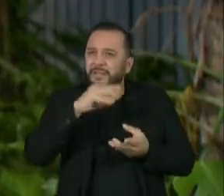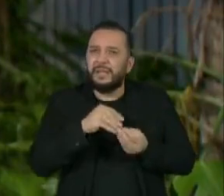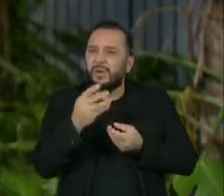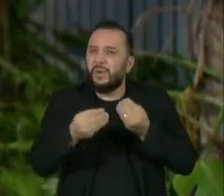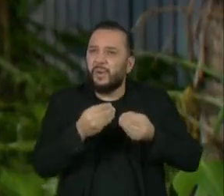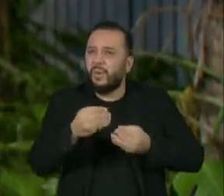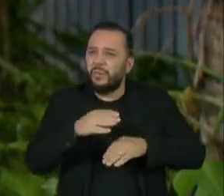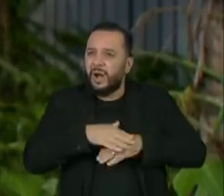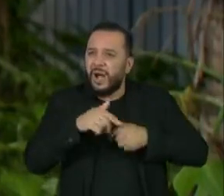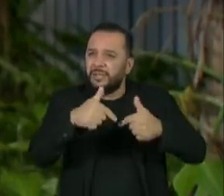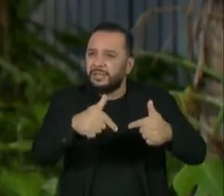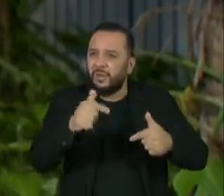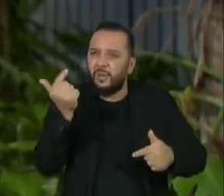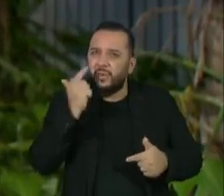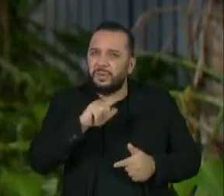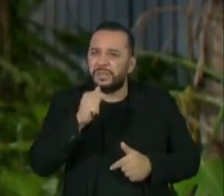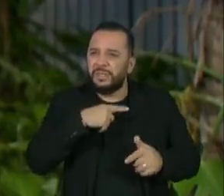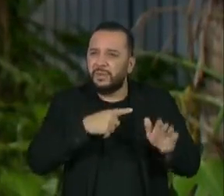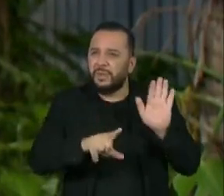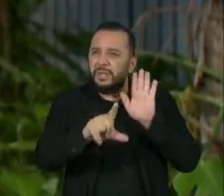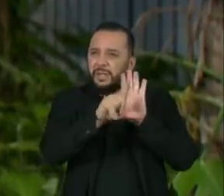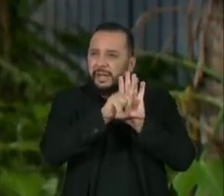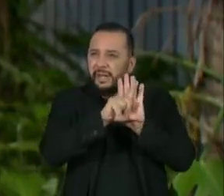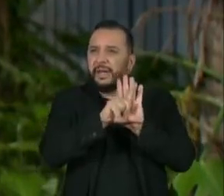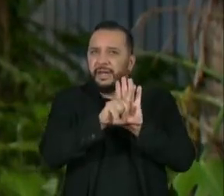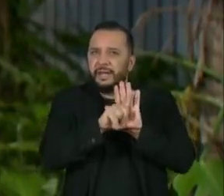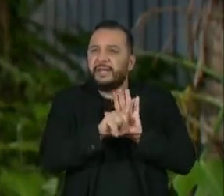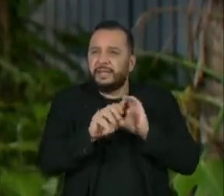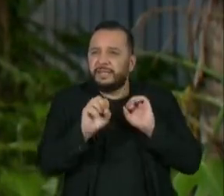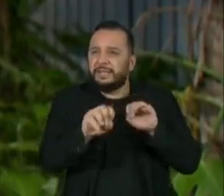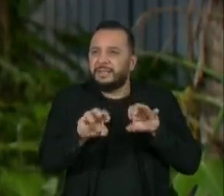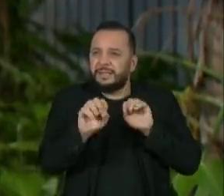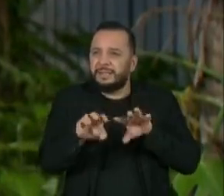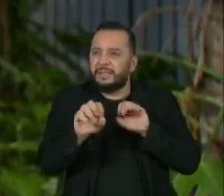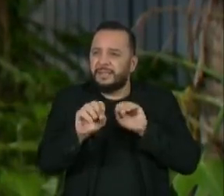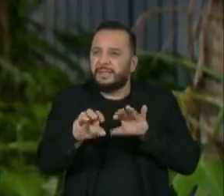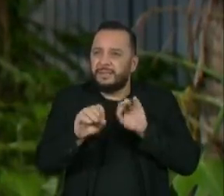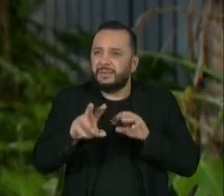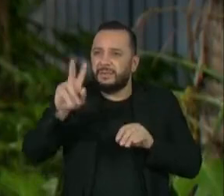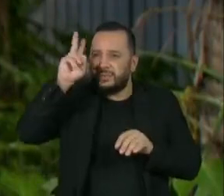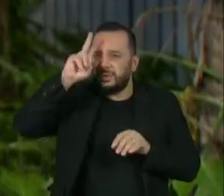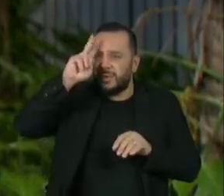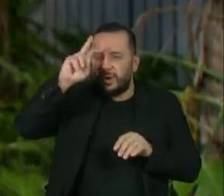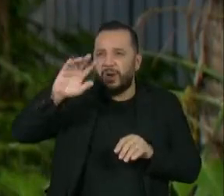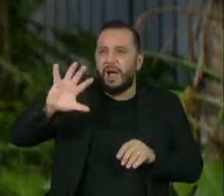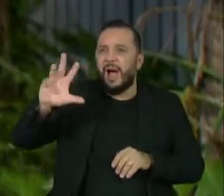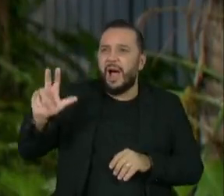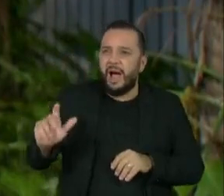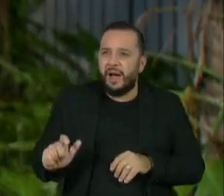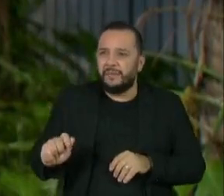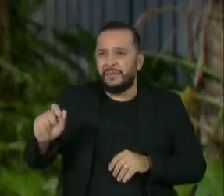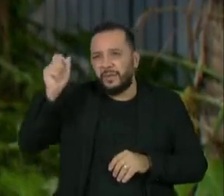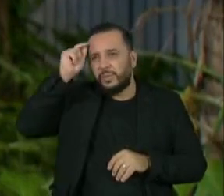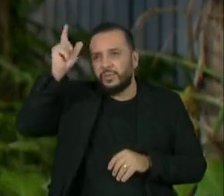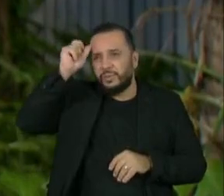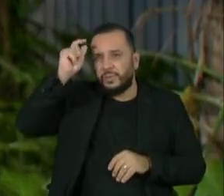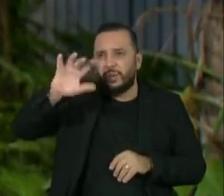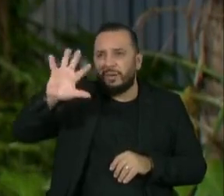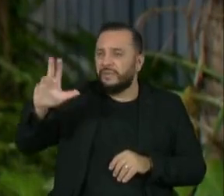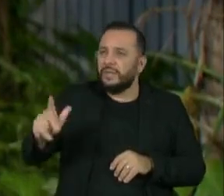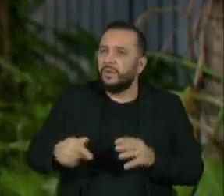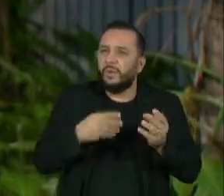como é que a gente conseguiu aquela lei que obrigava o ensino da história da África, da história e cultura africana. Ou seja,